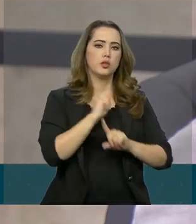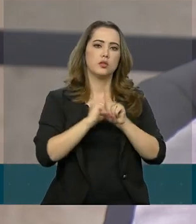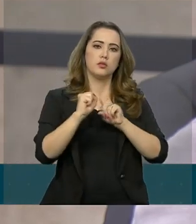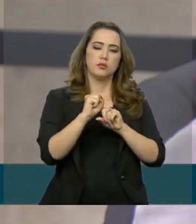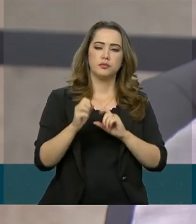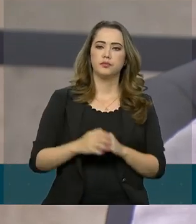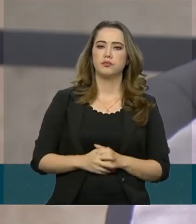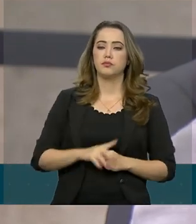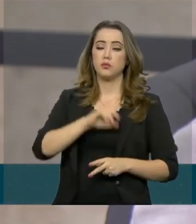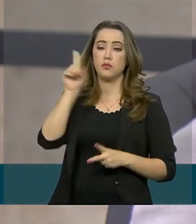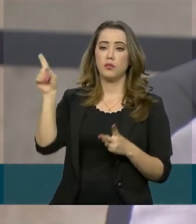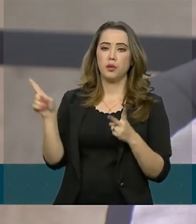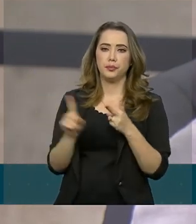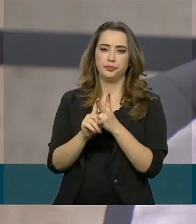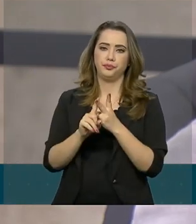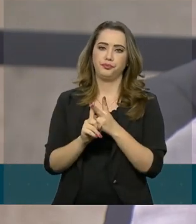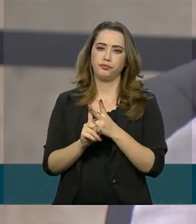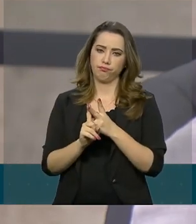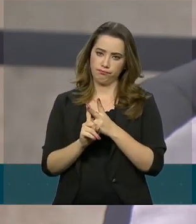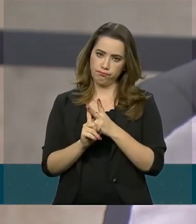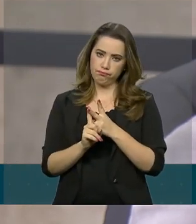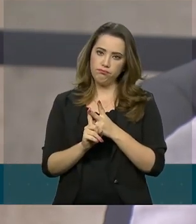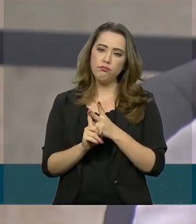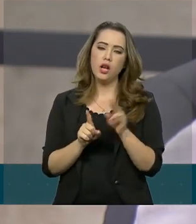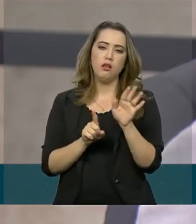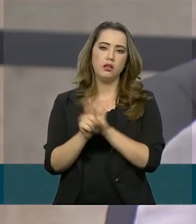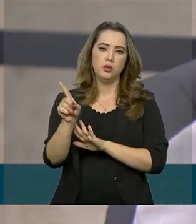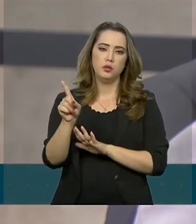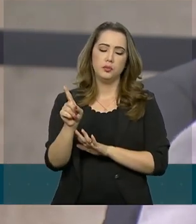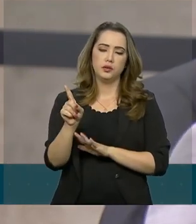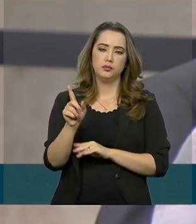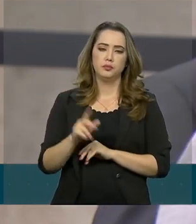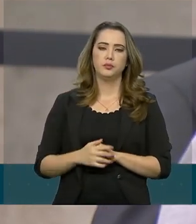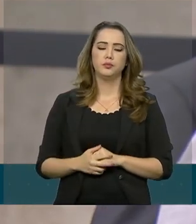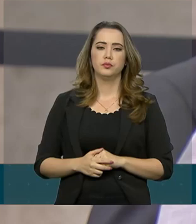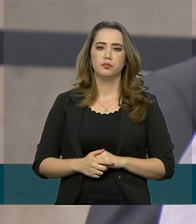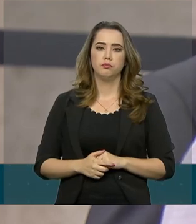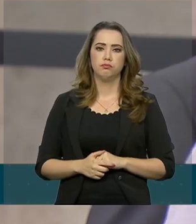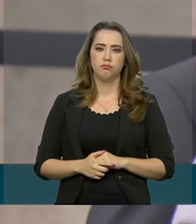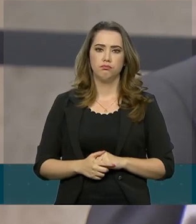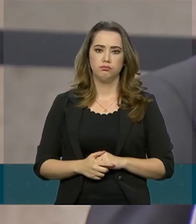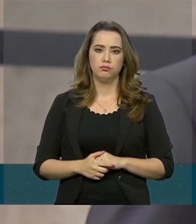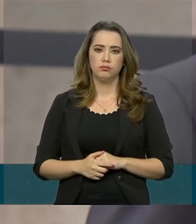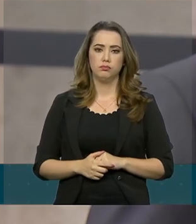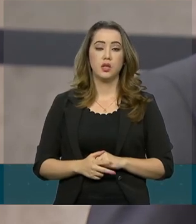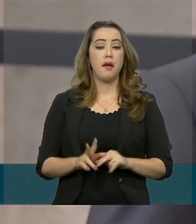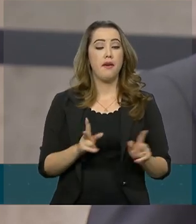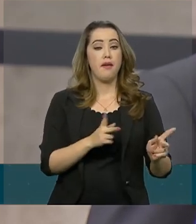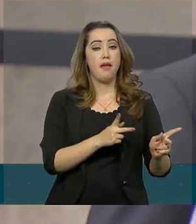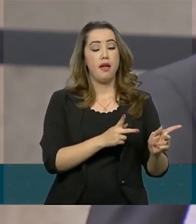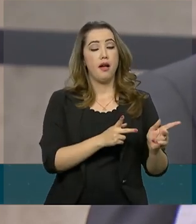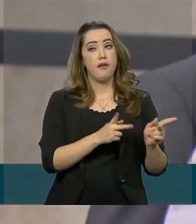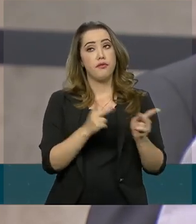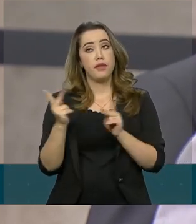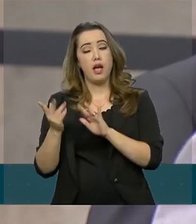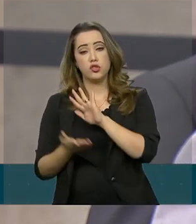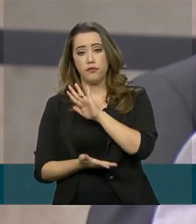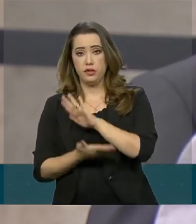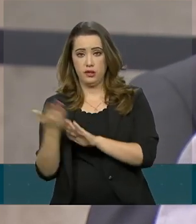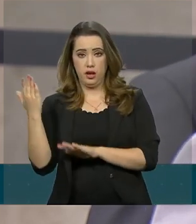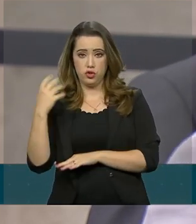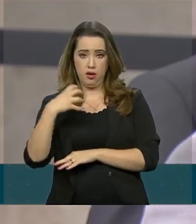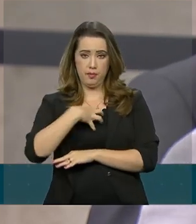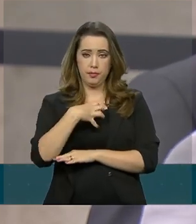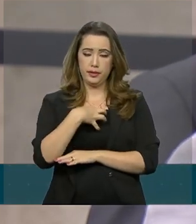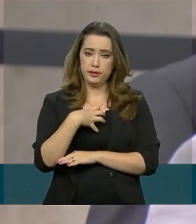A outra pergunta é ainda em relação à questão da visita à Vitória da Conquista. Queria saber